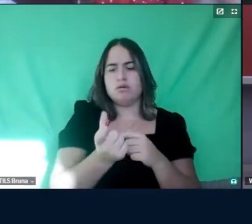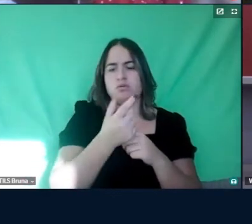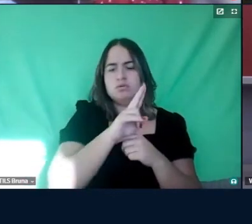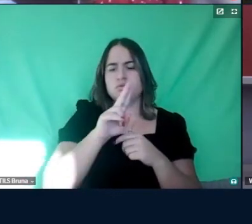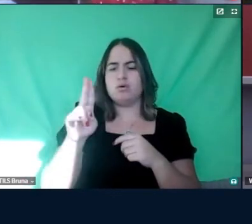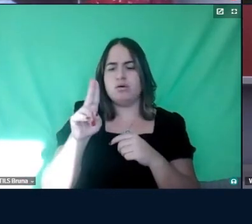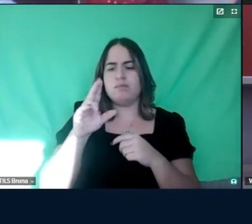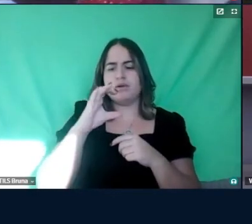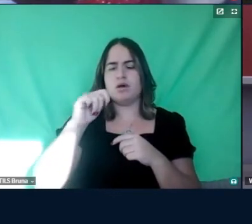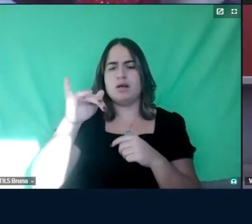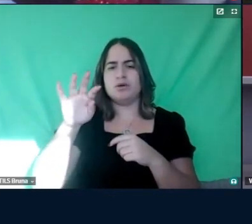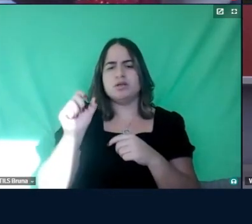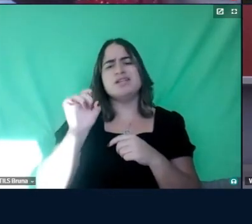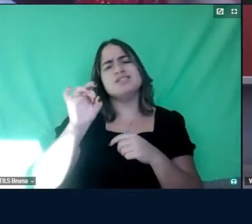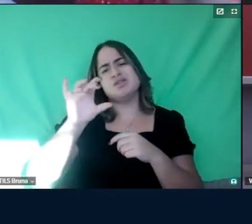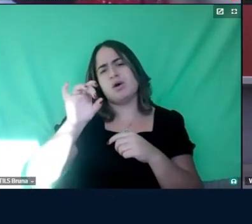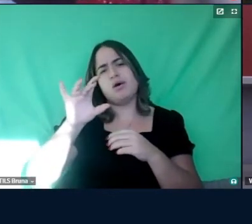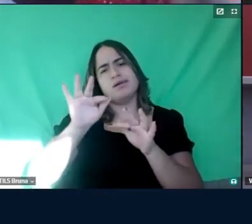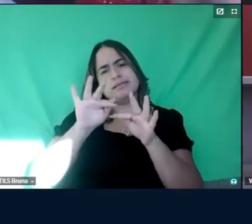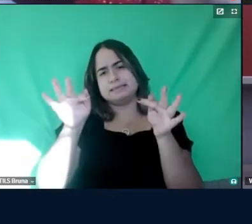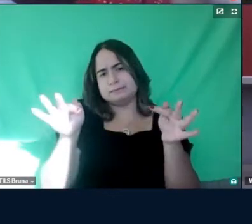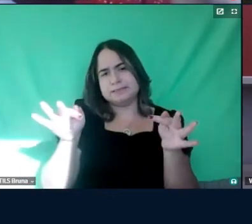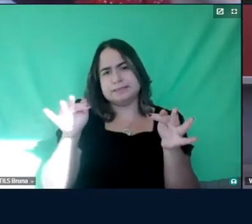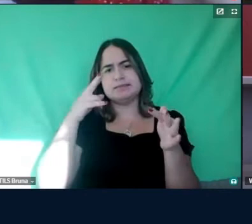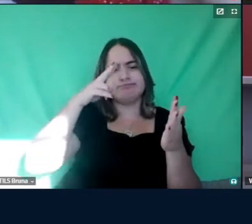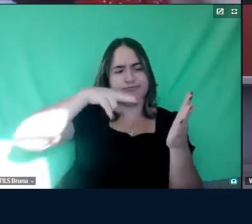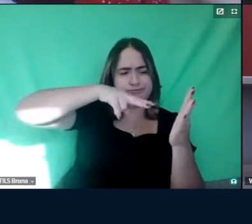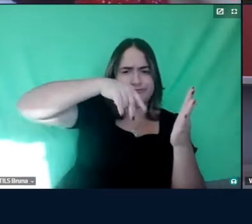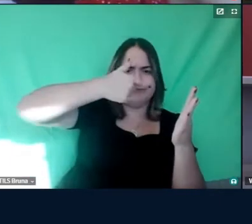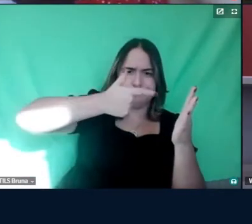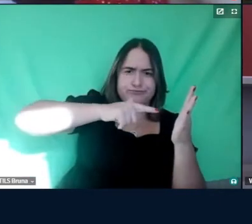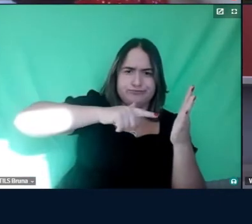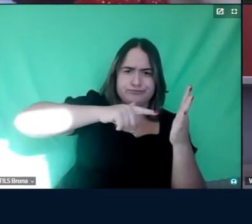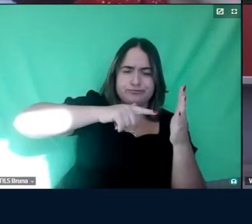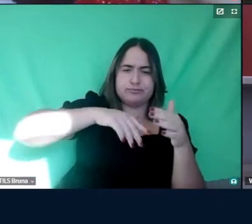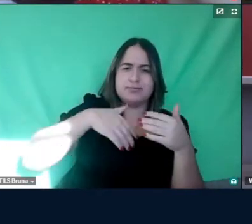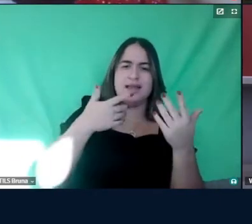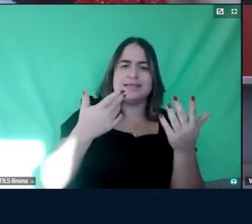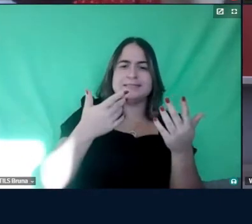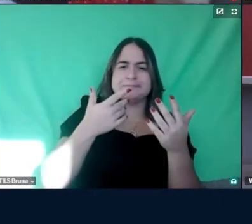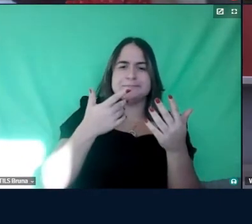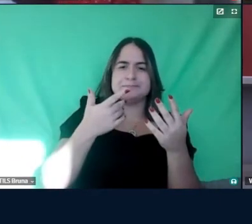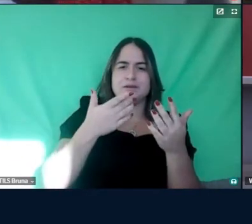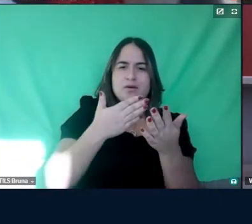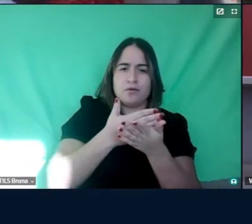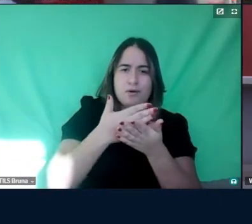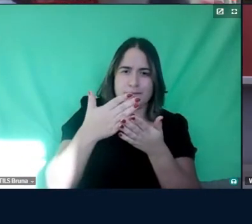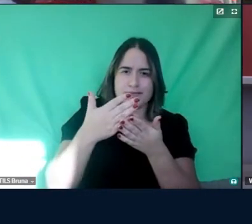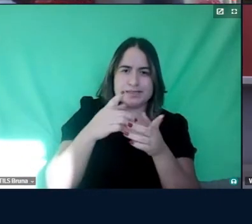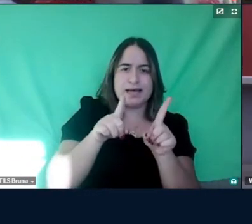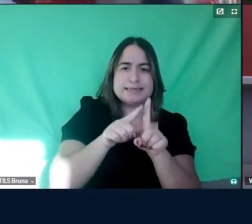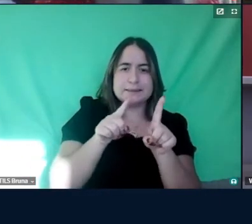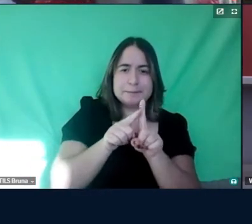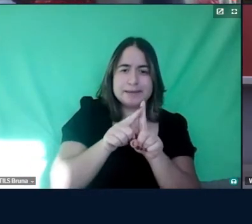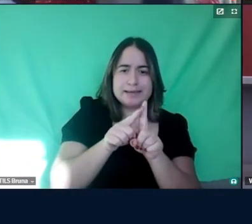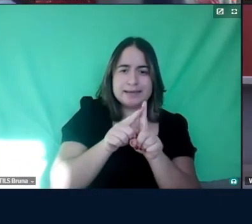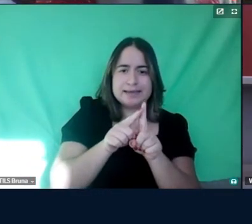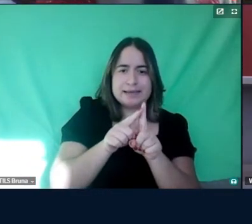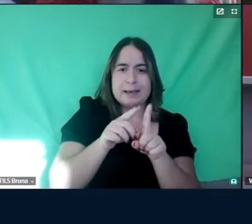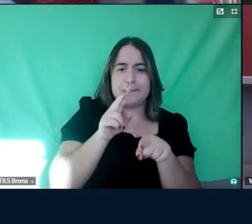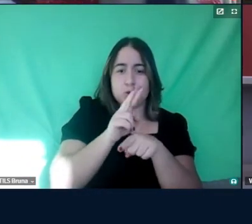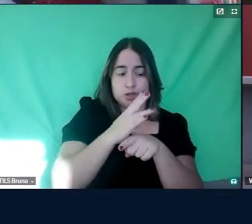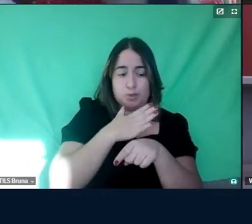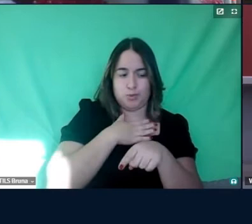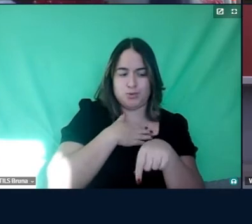coisas que acho que precisa rever, tá, aí, Cris, vou começar também agora, para cuidar do meu